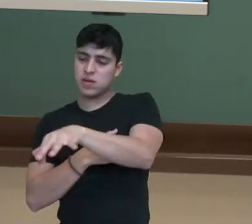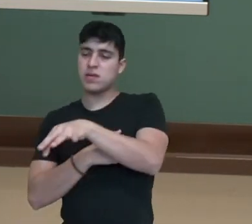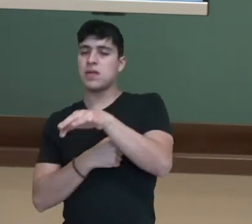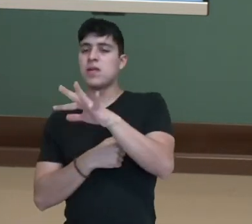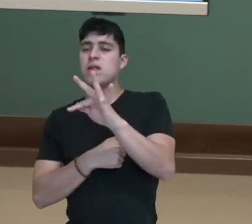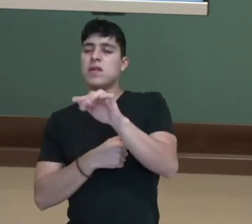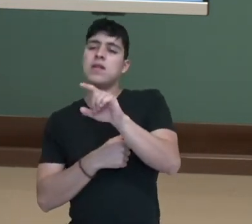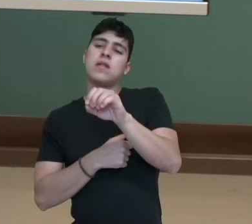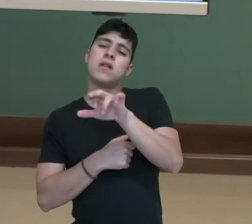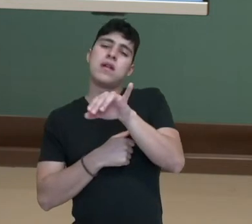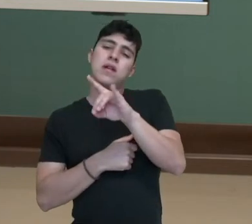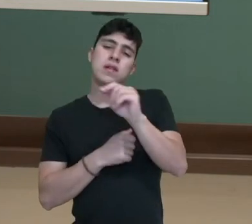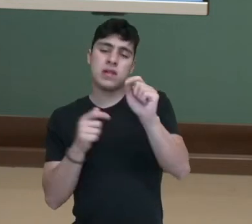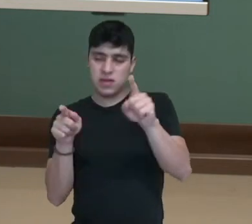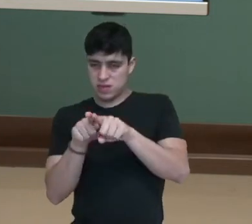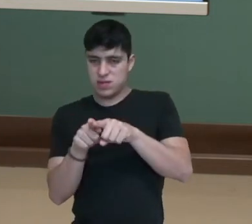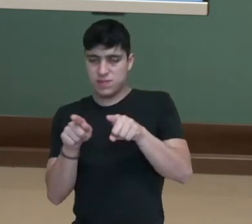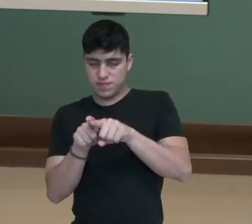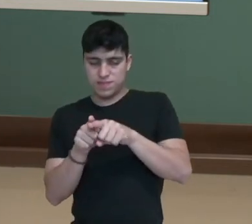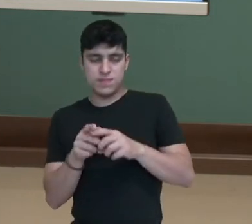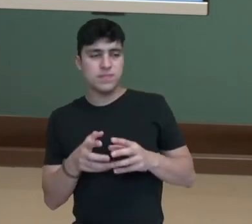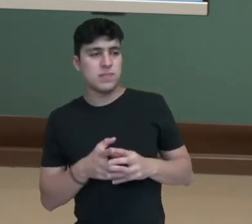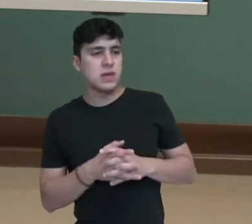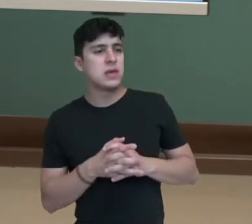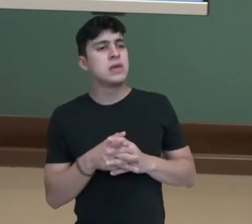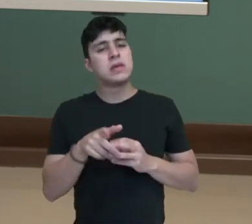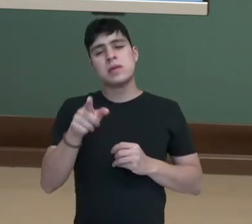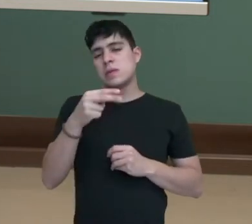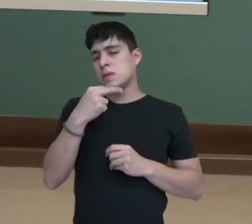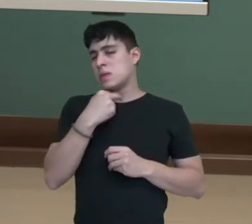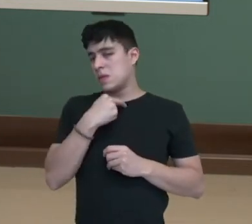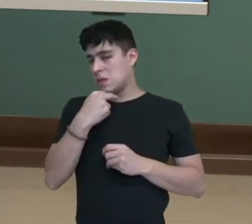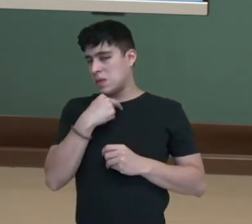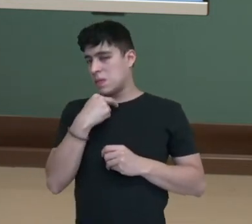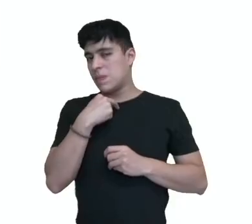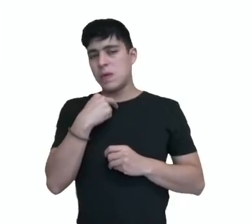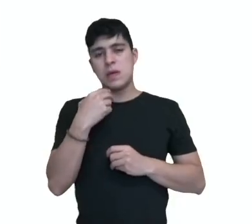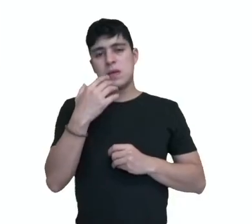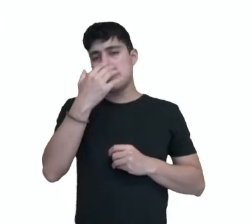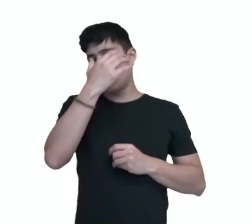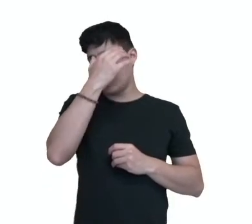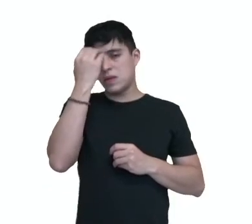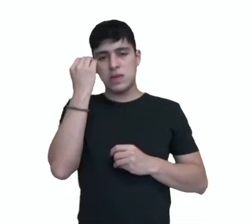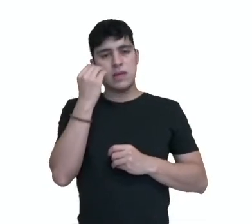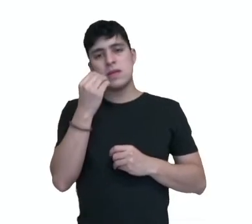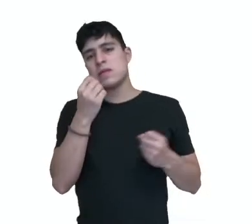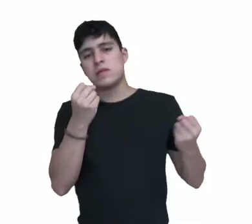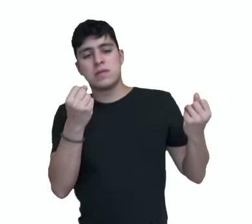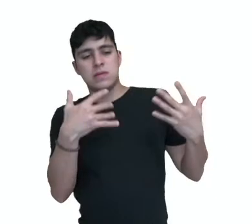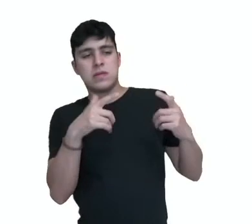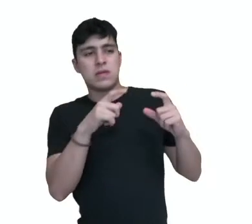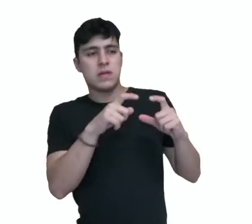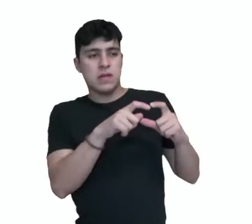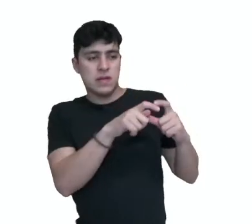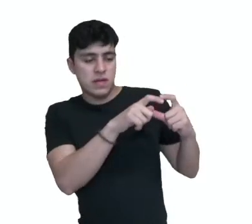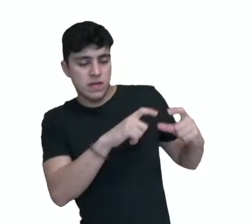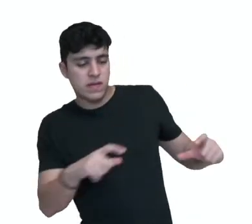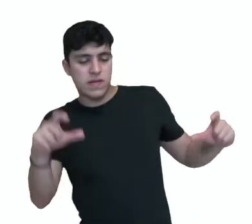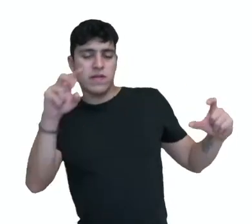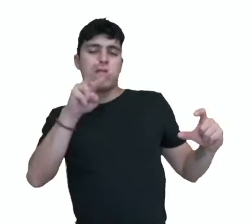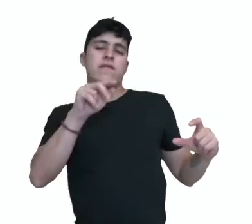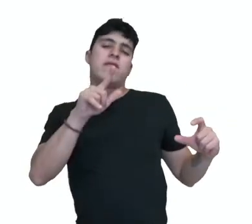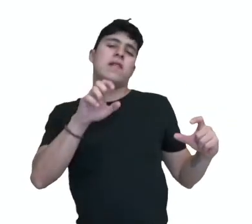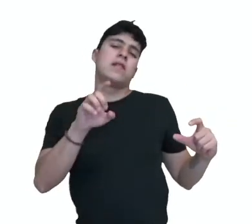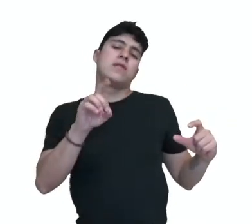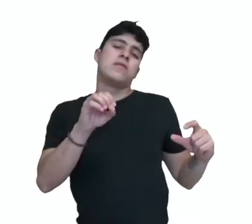Washington DC também. E isso não pode deixar de fazer com que a gente cite o Vale do Silício, onde a indústria